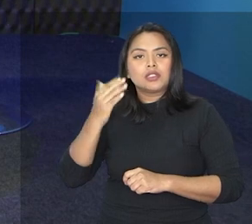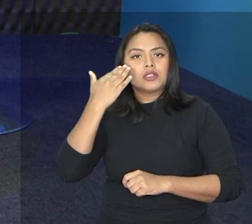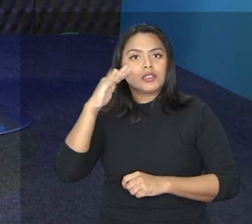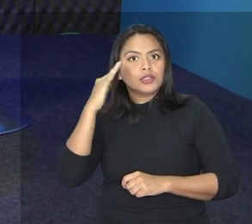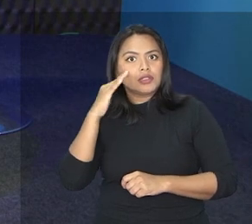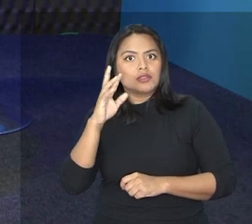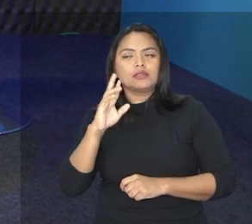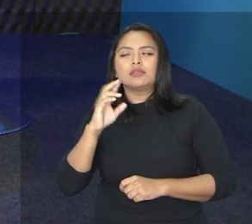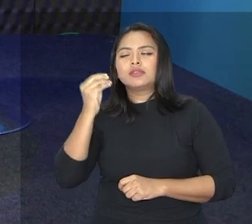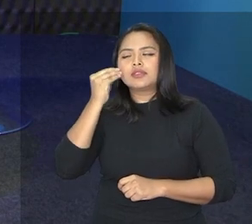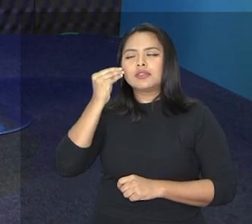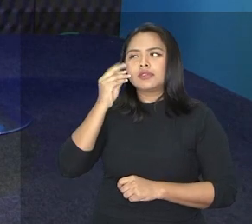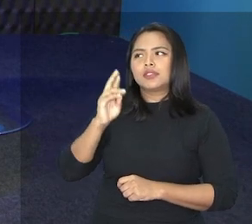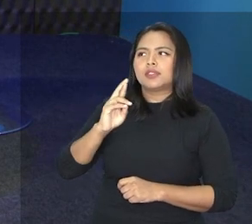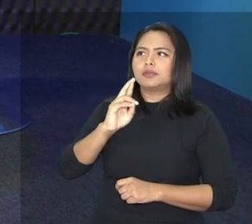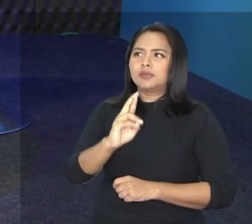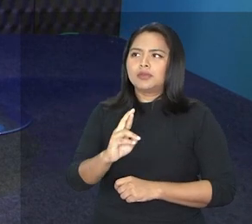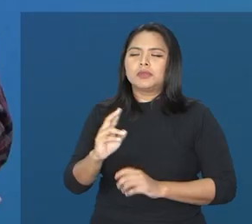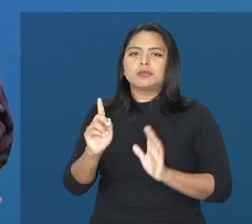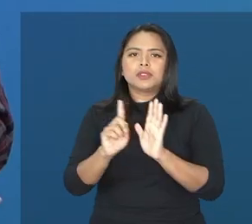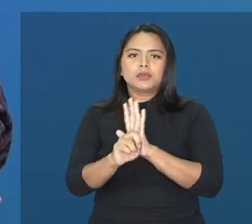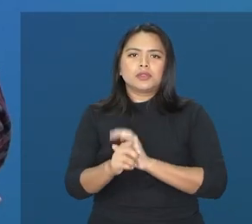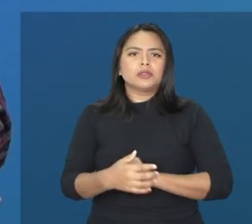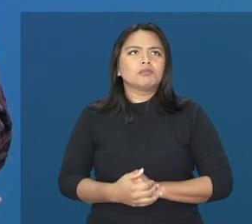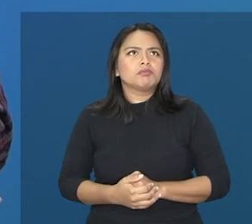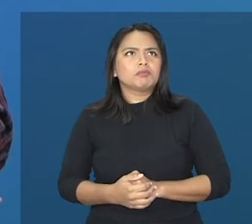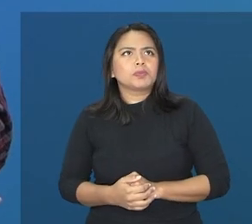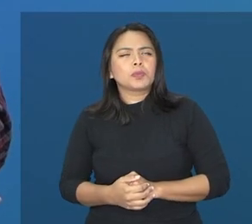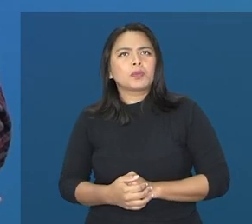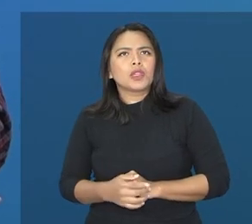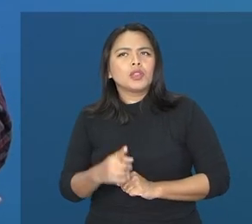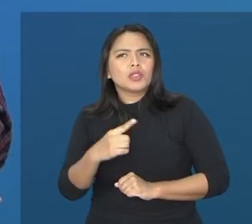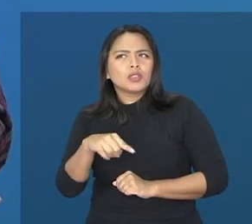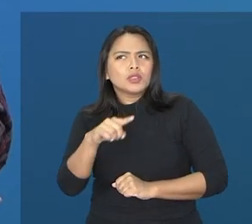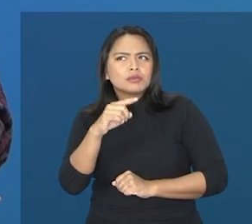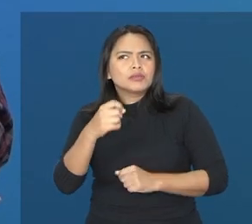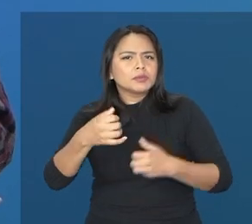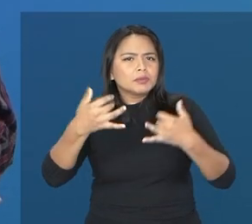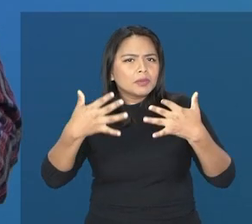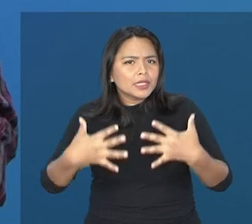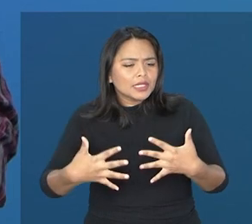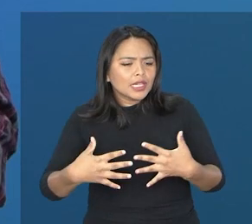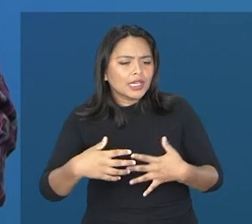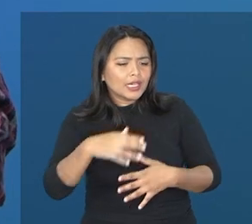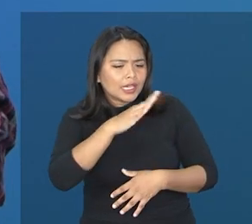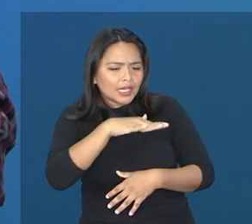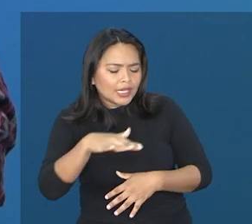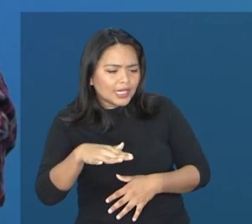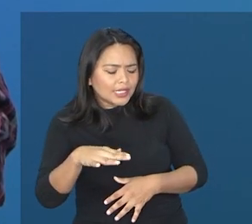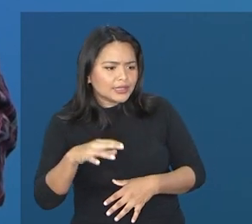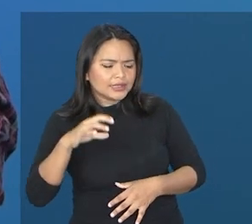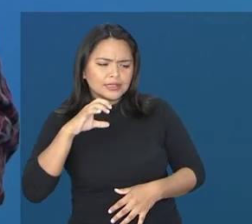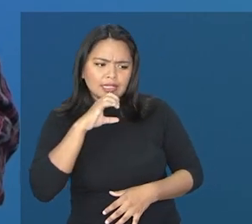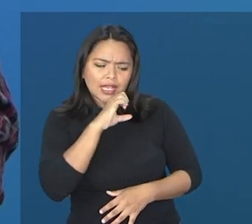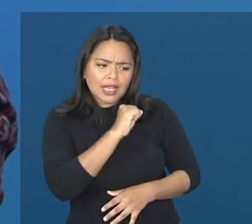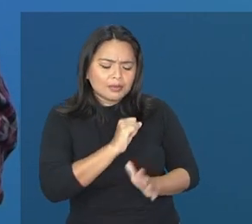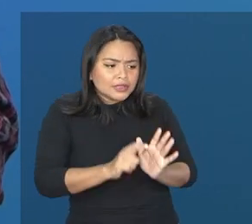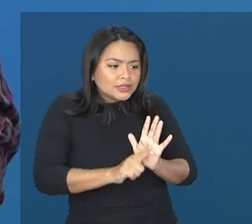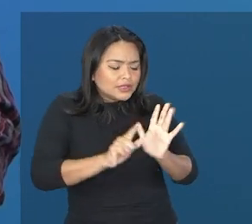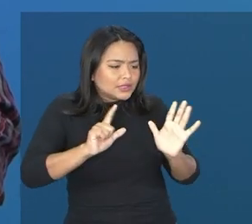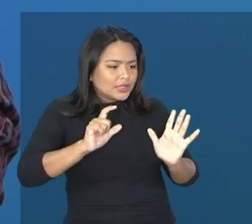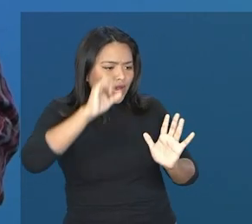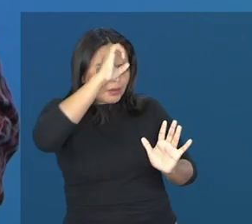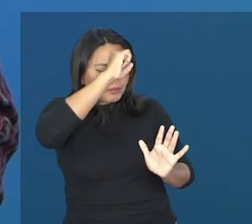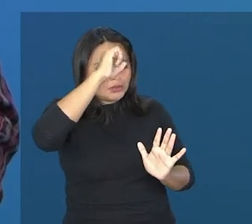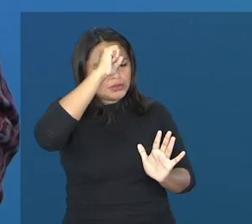responder essa tua pergunta. Quando a gente diz que uma criança é precoce, e essa precocidade, ela pode ocorrer a partir ali